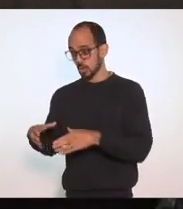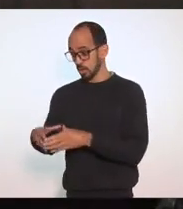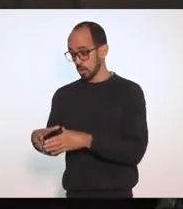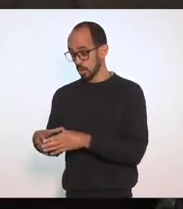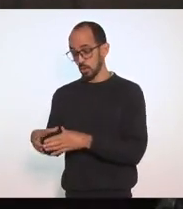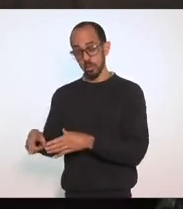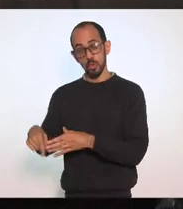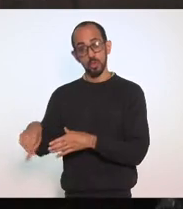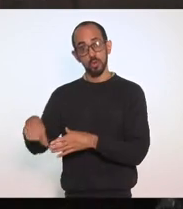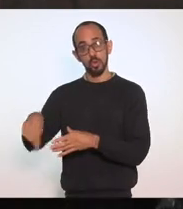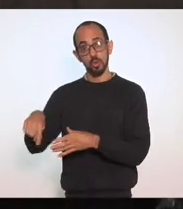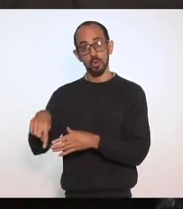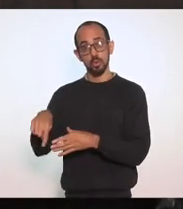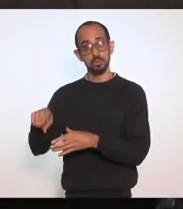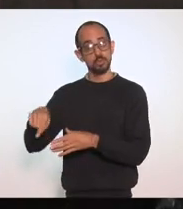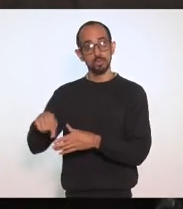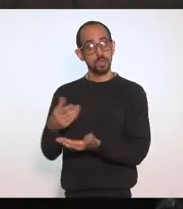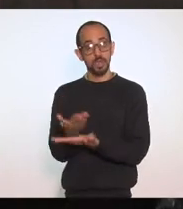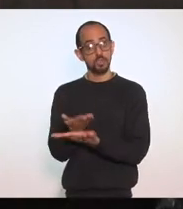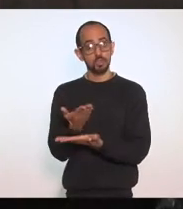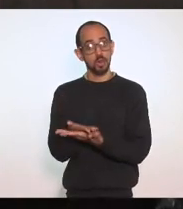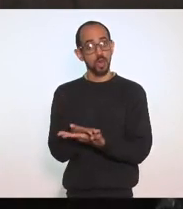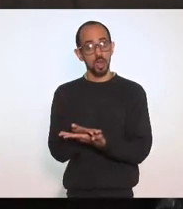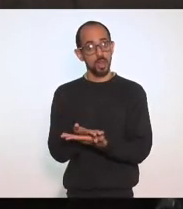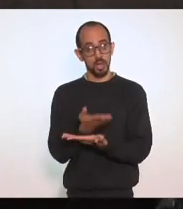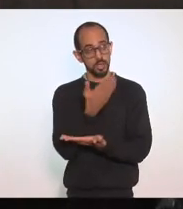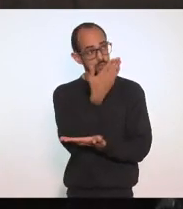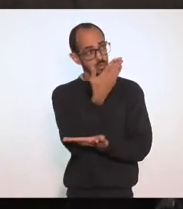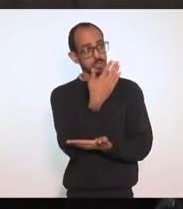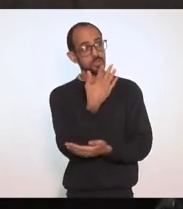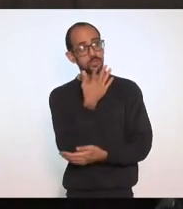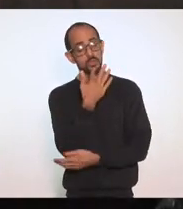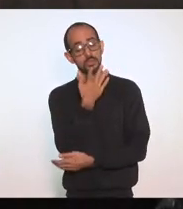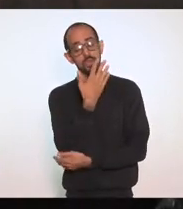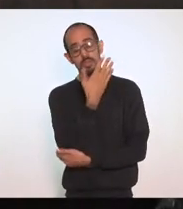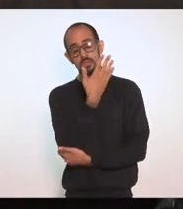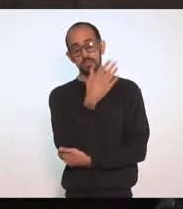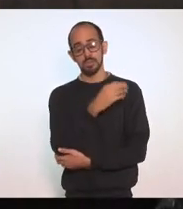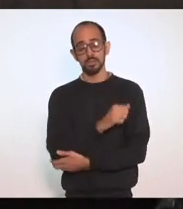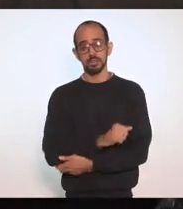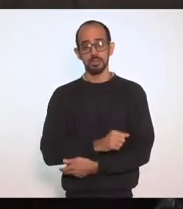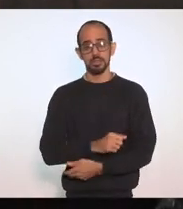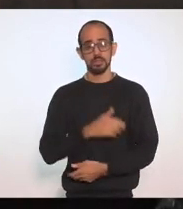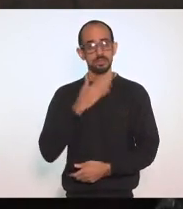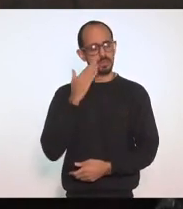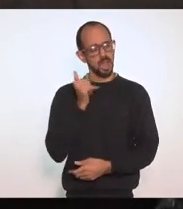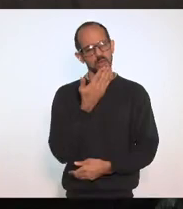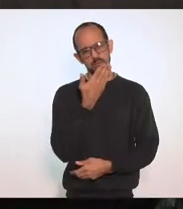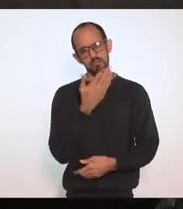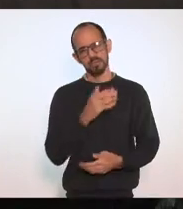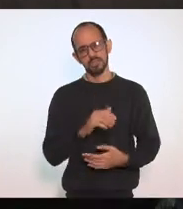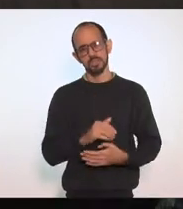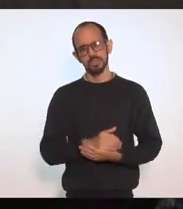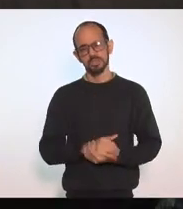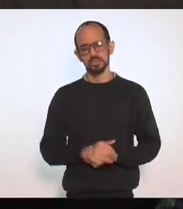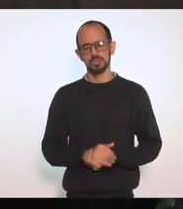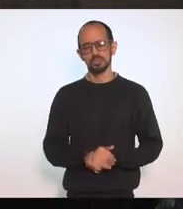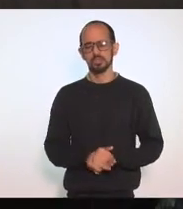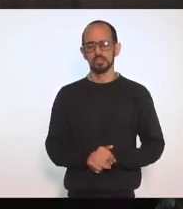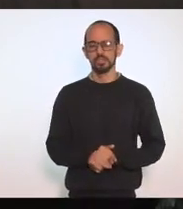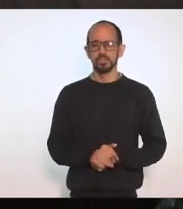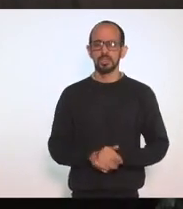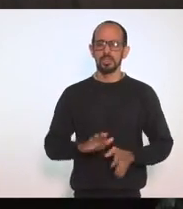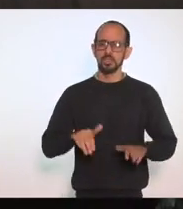Essa é a vida Cotidiana Na escola E vossa excelência Conhece essa pauta Conhece Essa área Então Não há